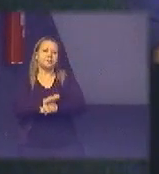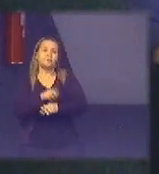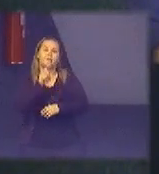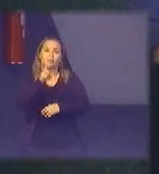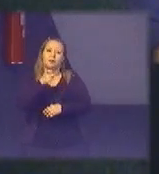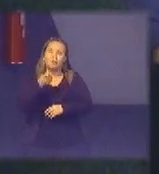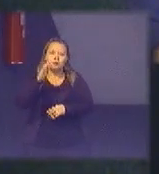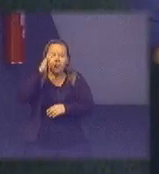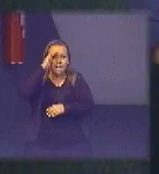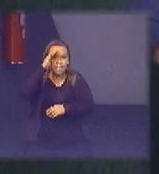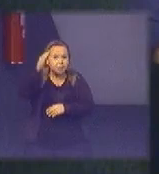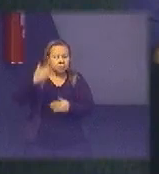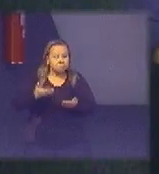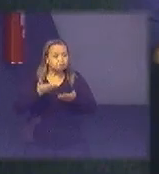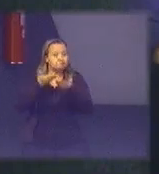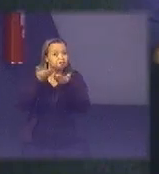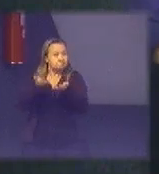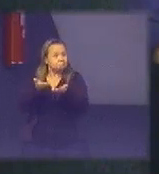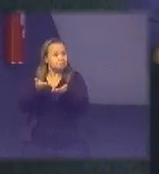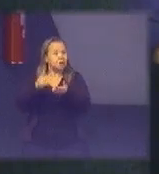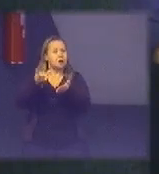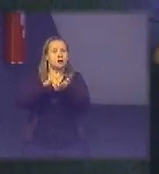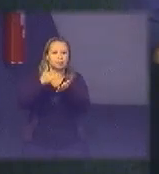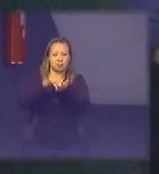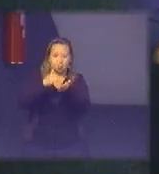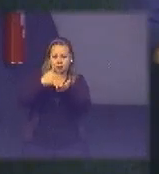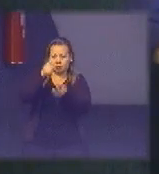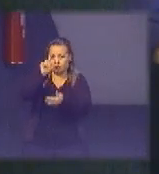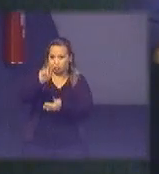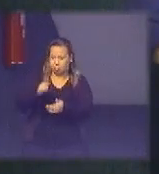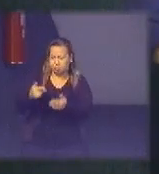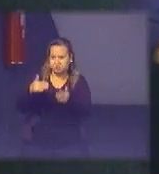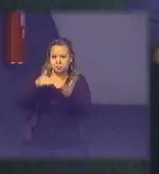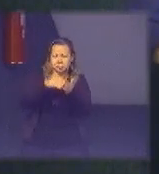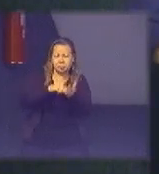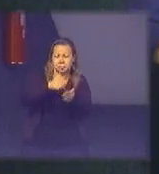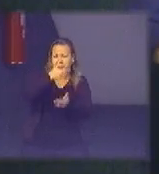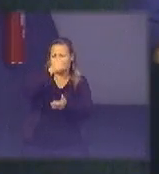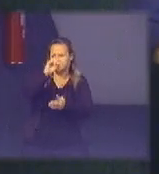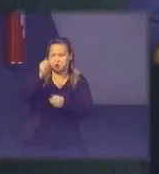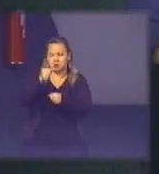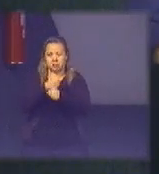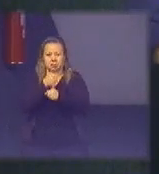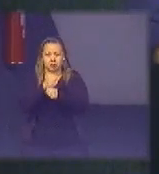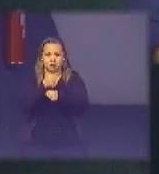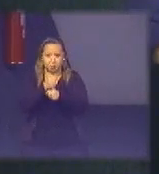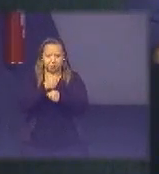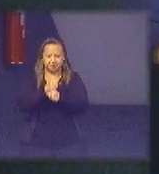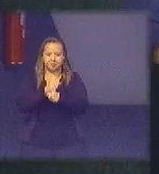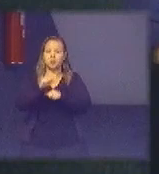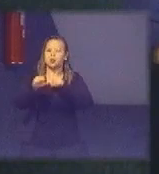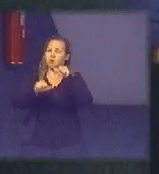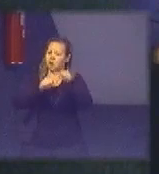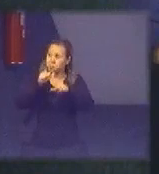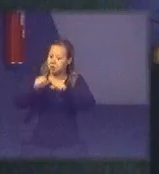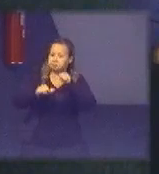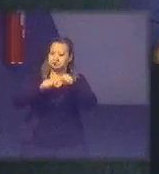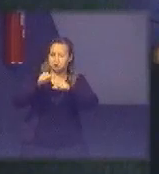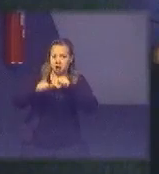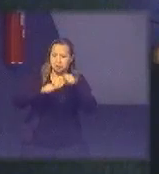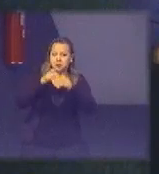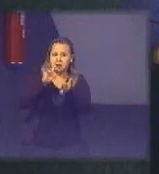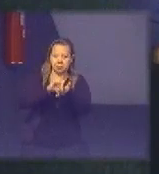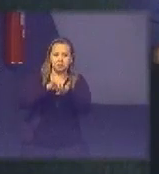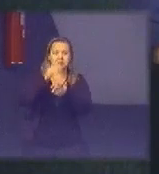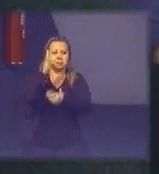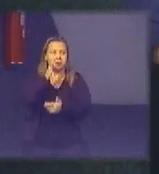seja a principal entrega da Secretaria de Gestão nos últimos 10 anos e vai mudar vai mudar muito da realidade do